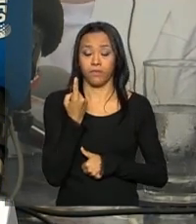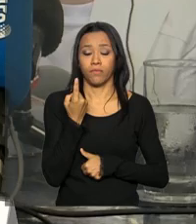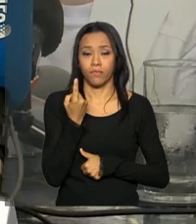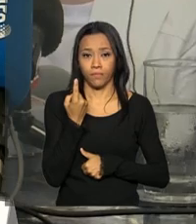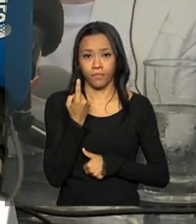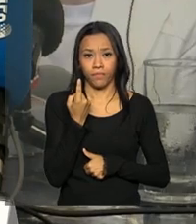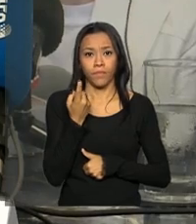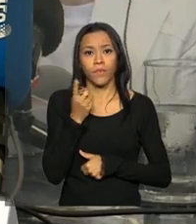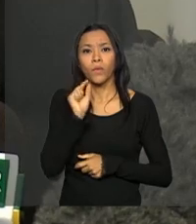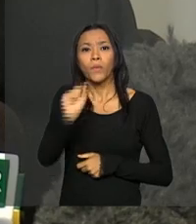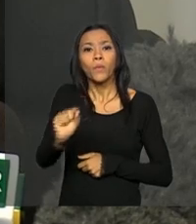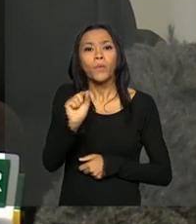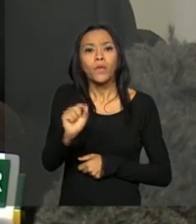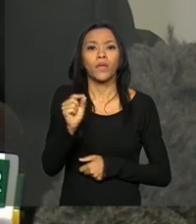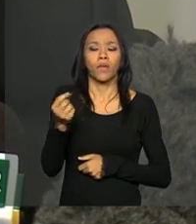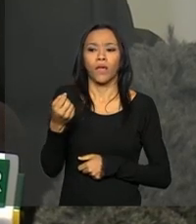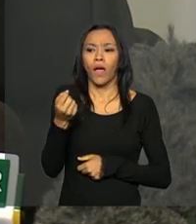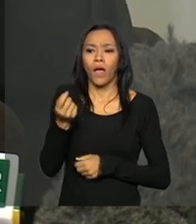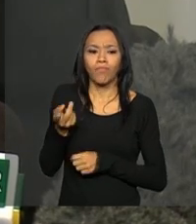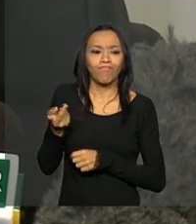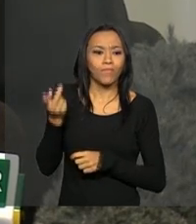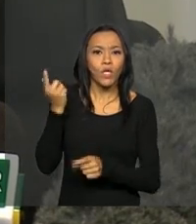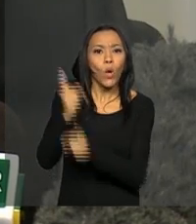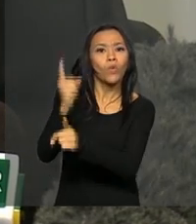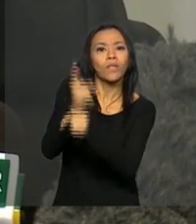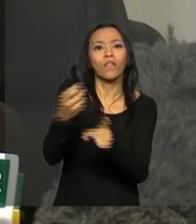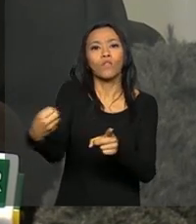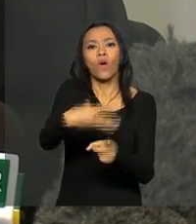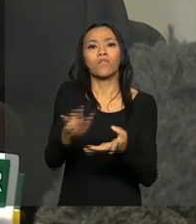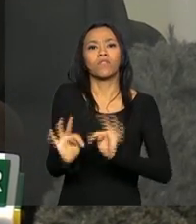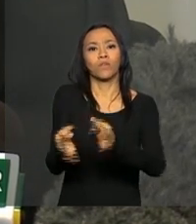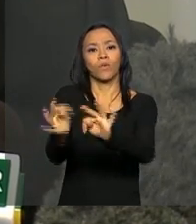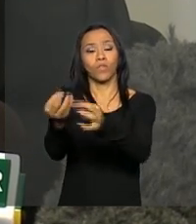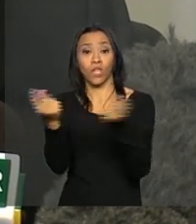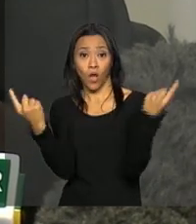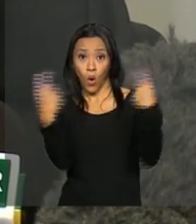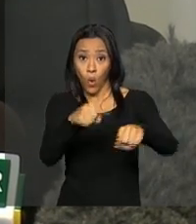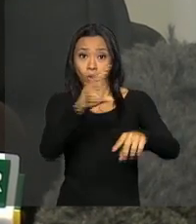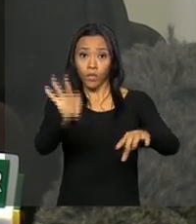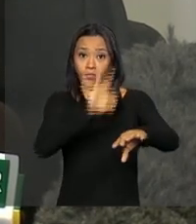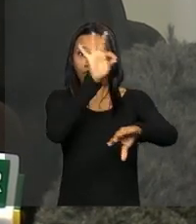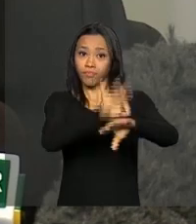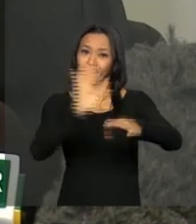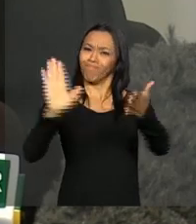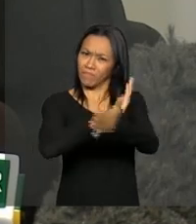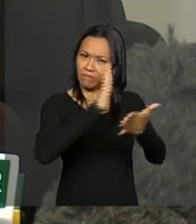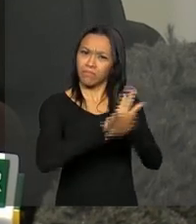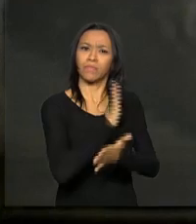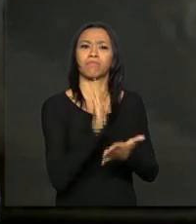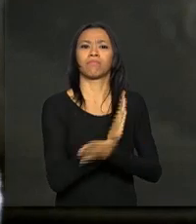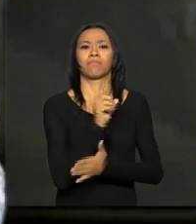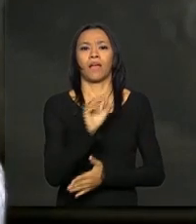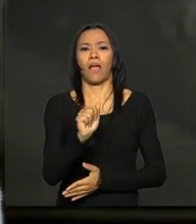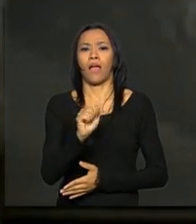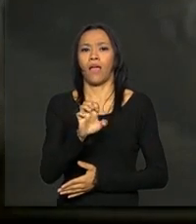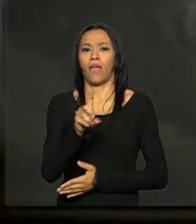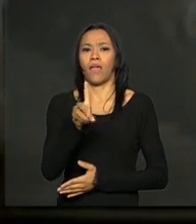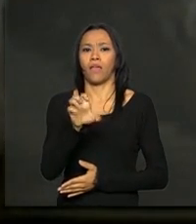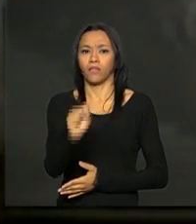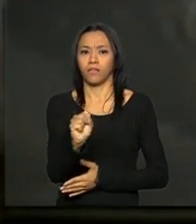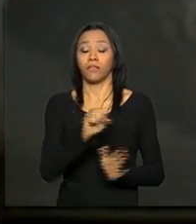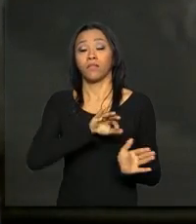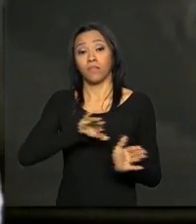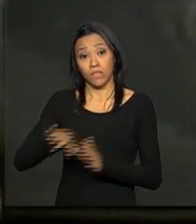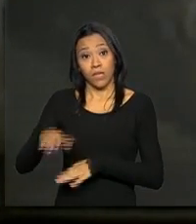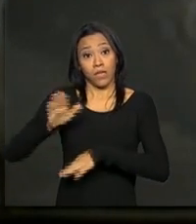a encontrar novas tecnologias para combater o mosquito Aedes aegypti. Segundo a